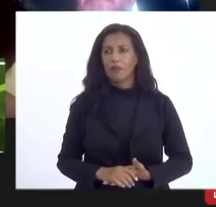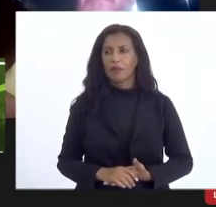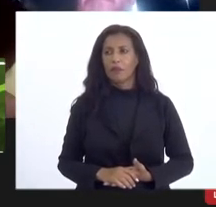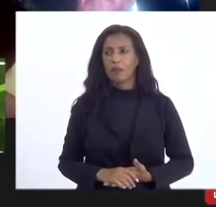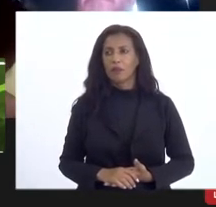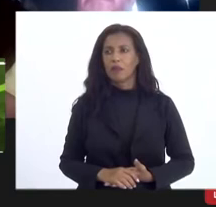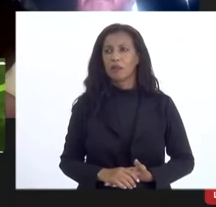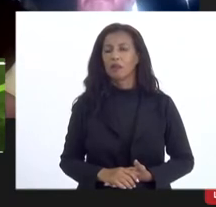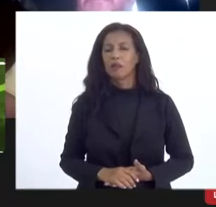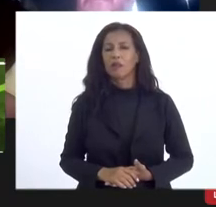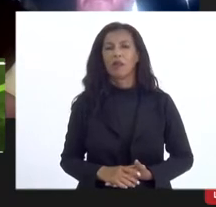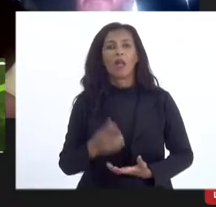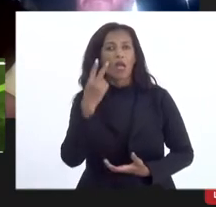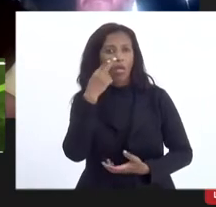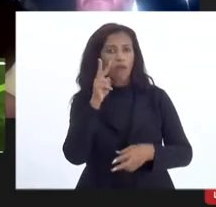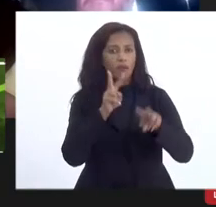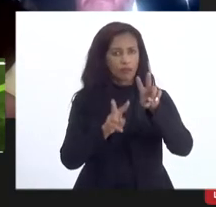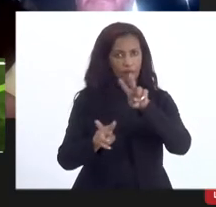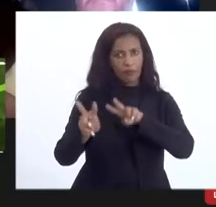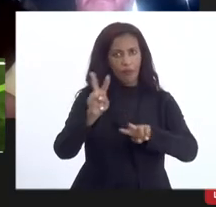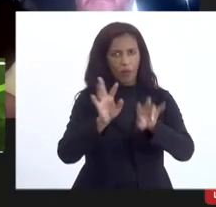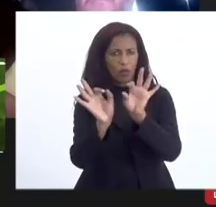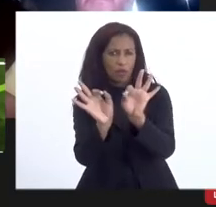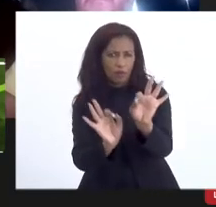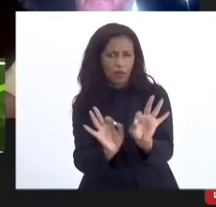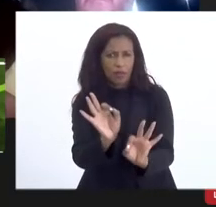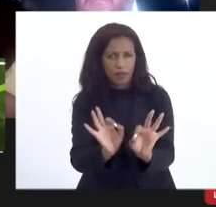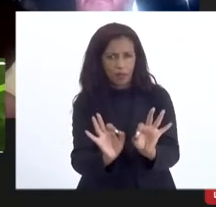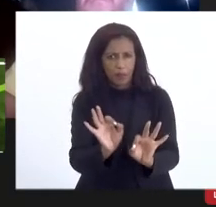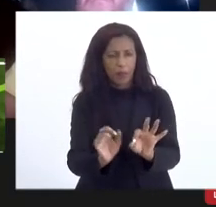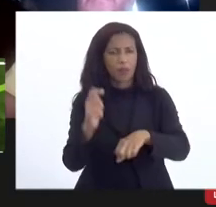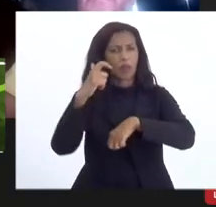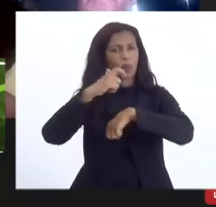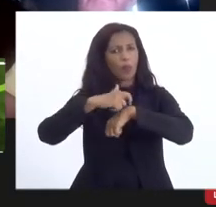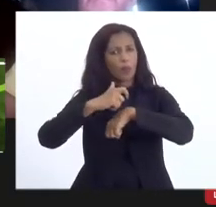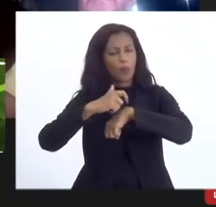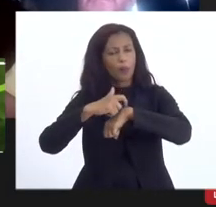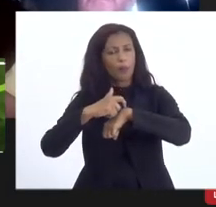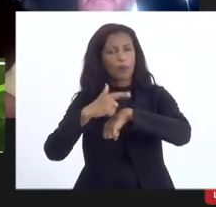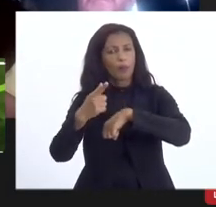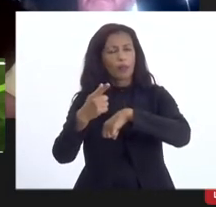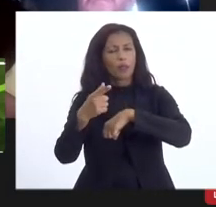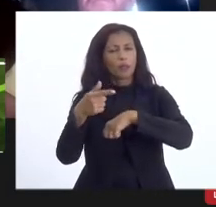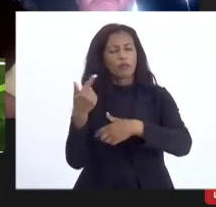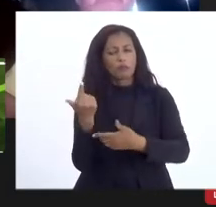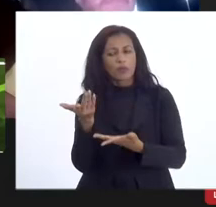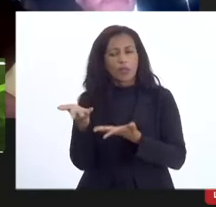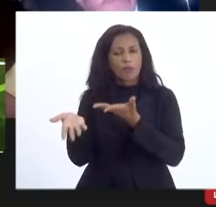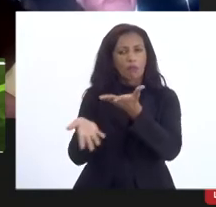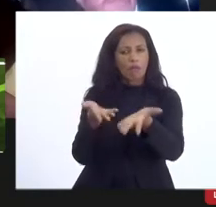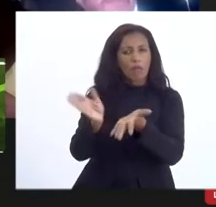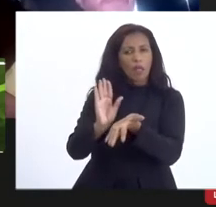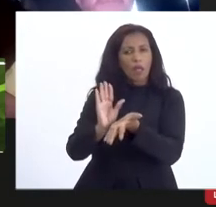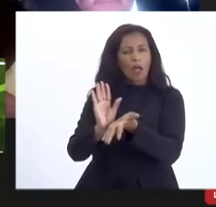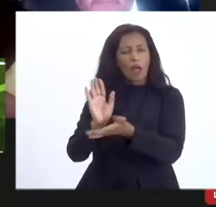olhando isso se preparando que em algum momento você lê as contribuições